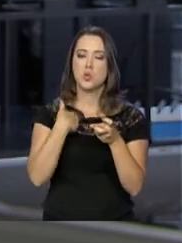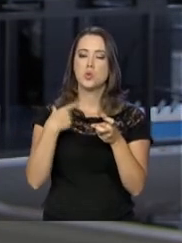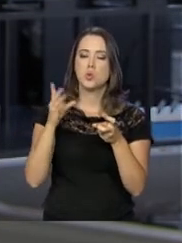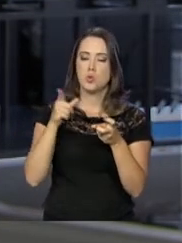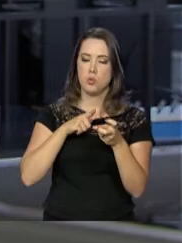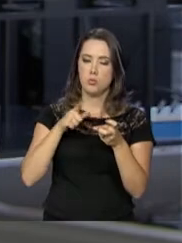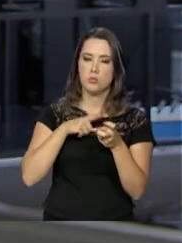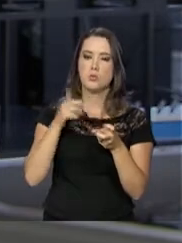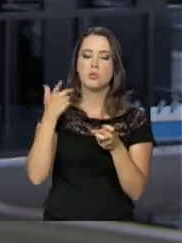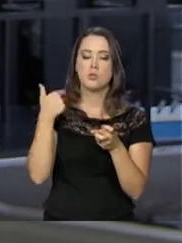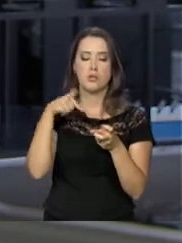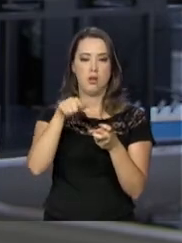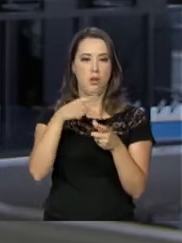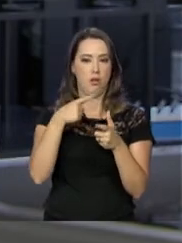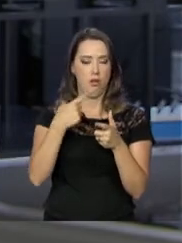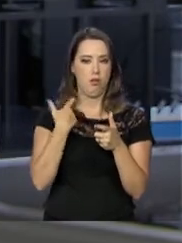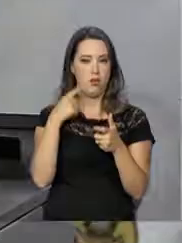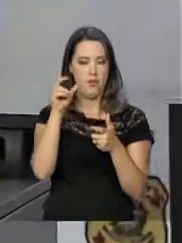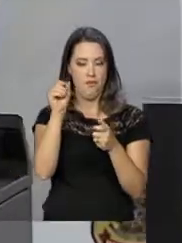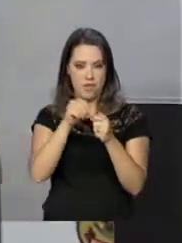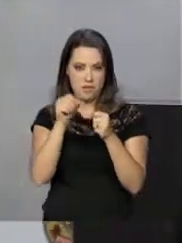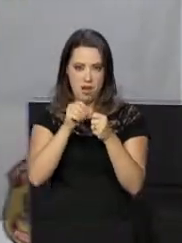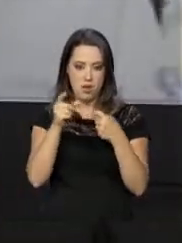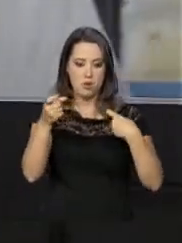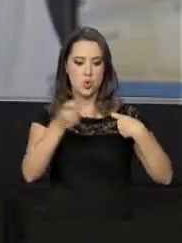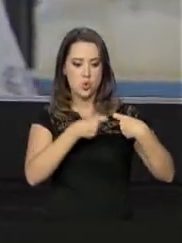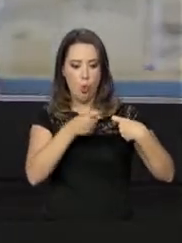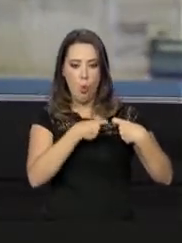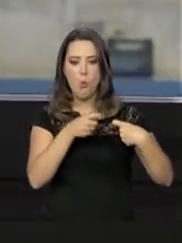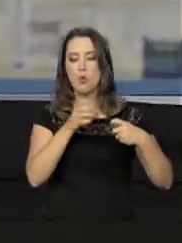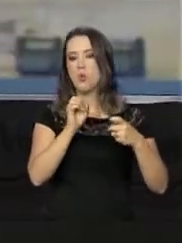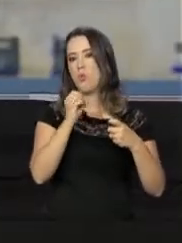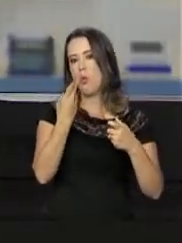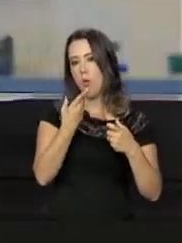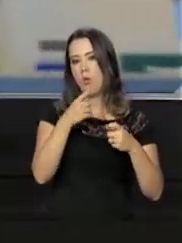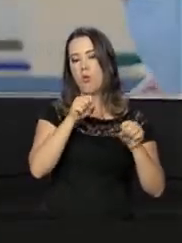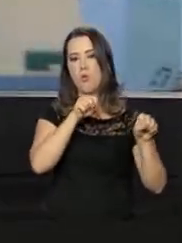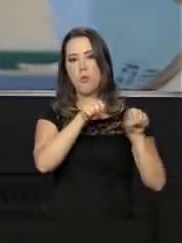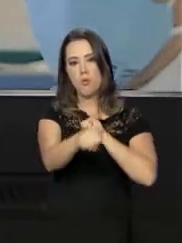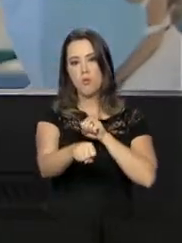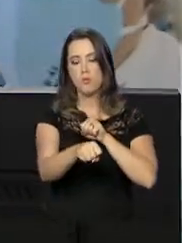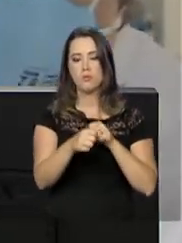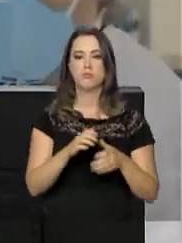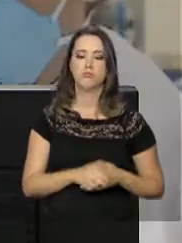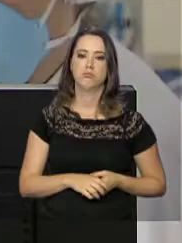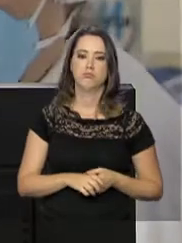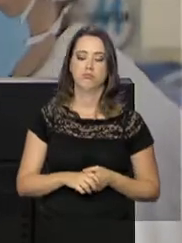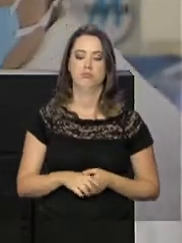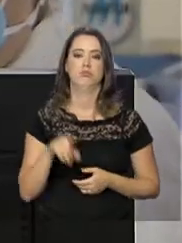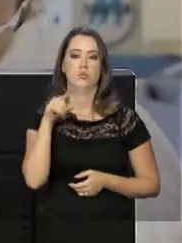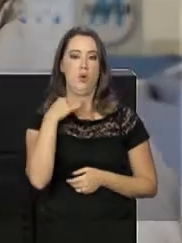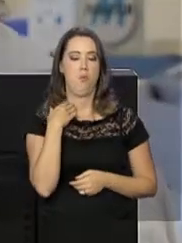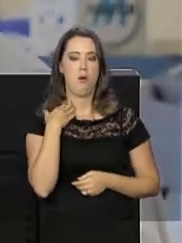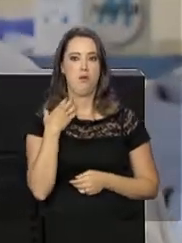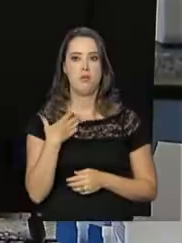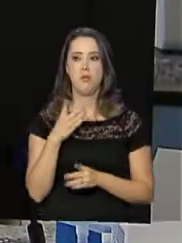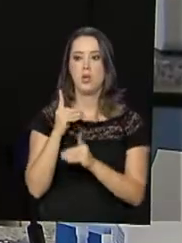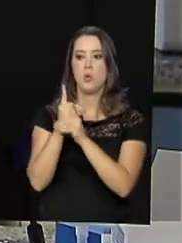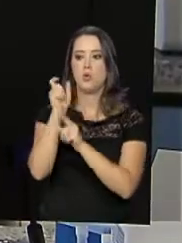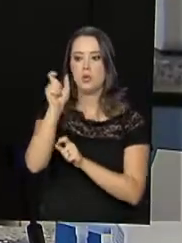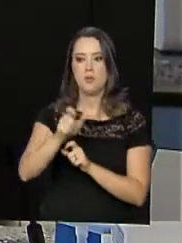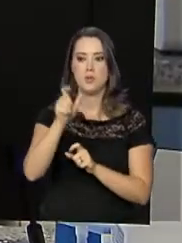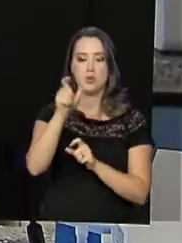homicídios e estupros, por exemplo. O banco também ajuda na investigação de pessoas desaparecidas e pode, inclusive,